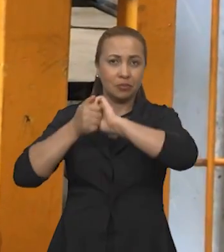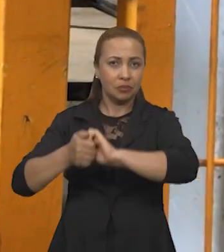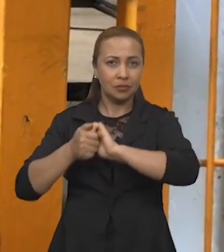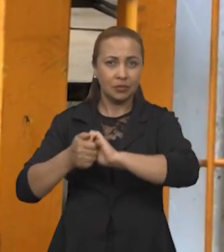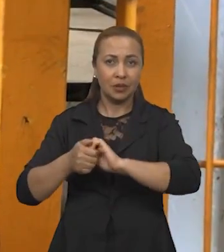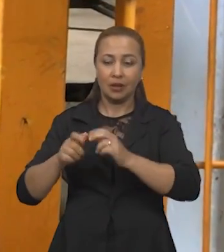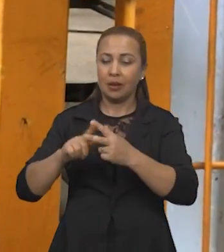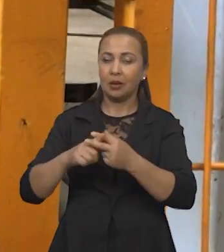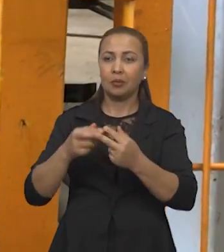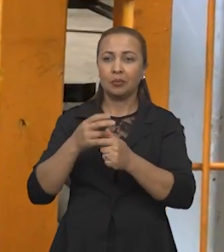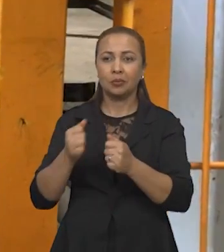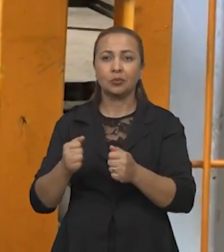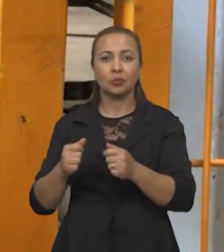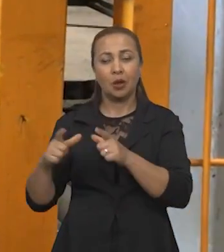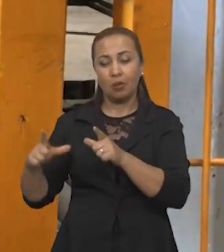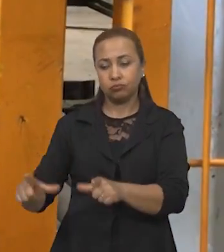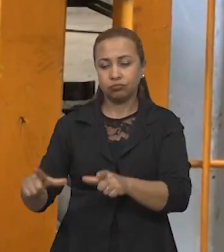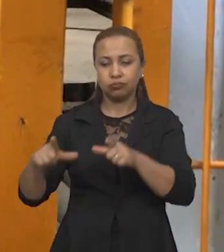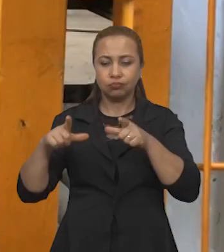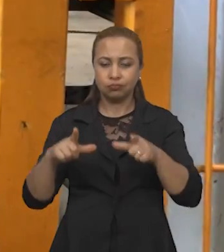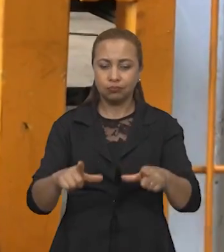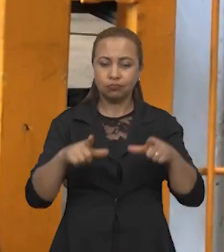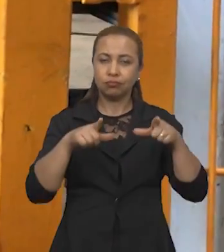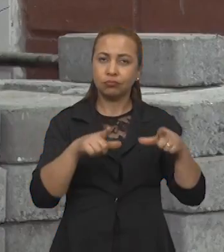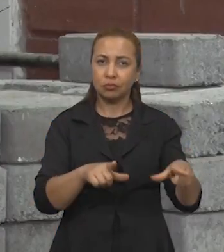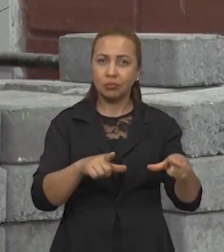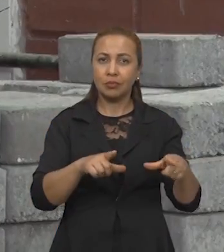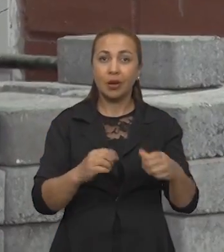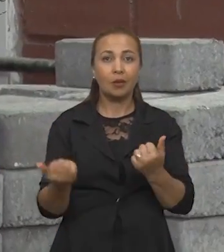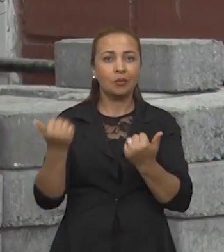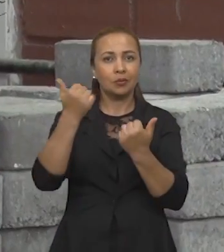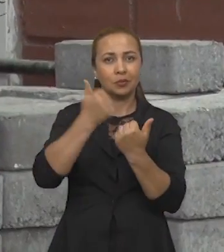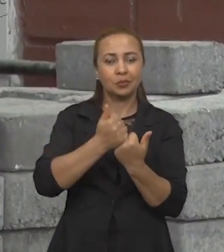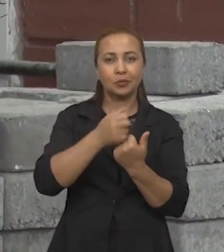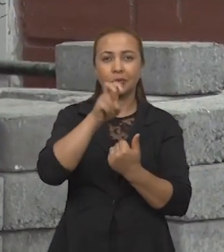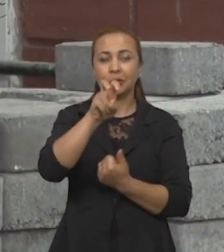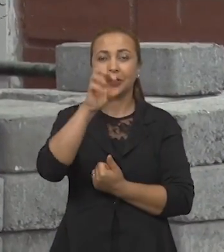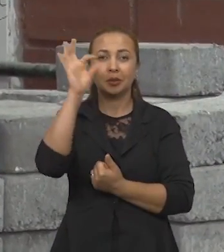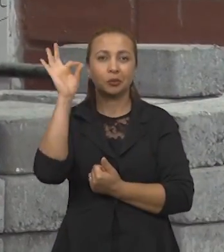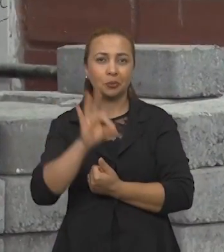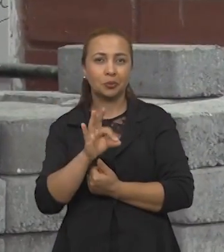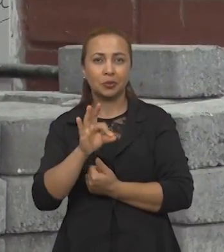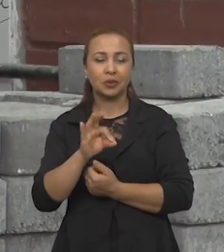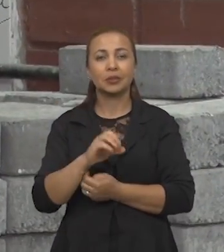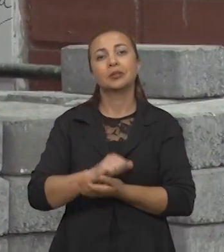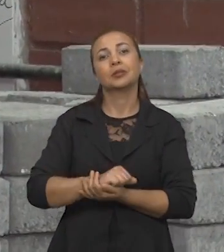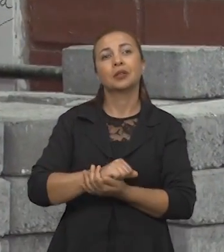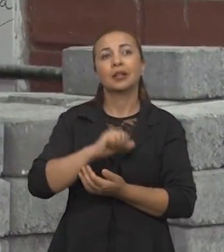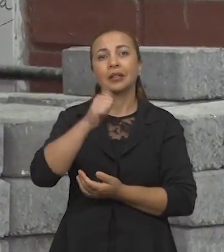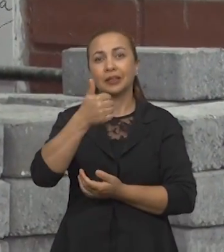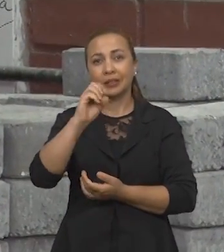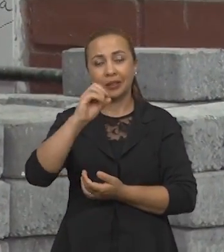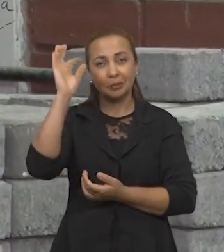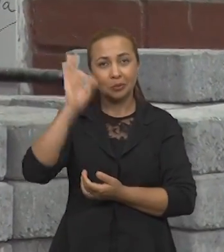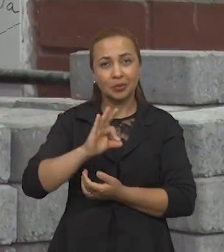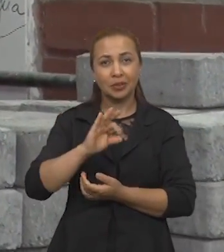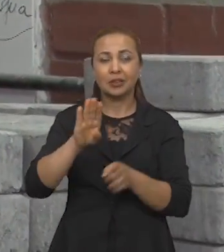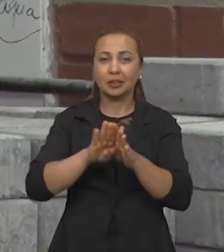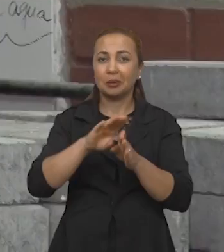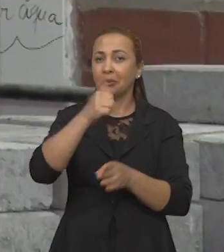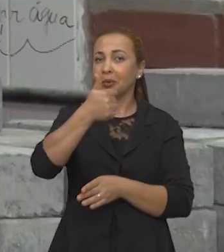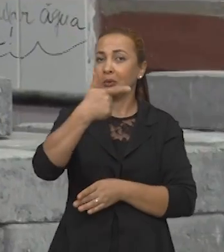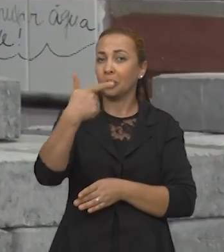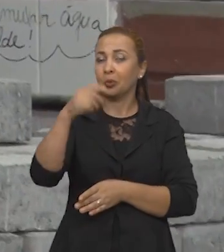e produzir esse bloco de piso com substituição em 5%, 10%